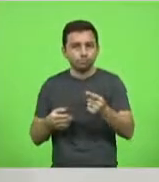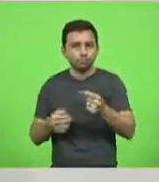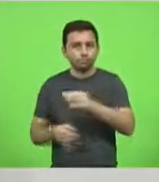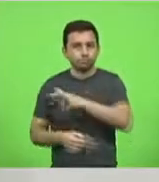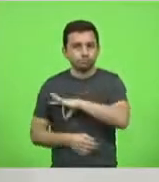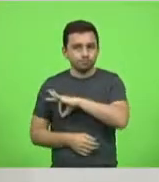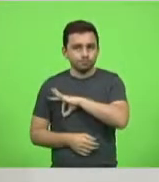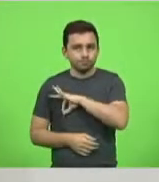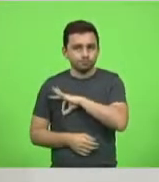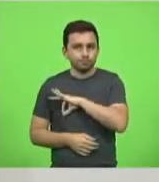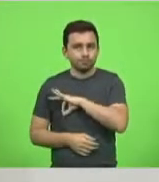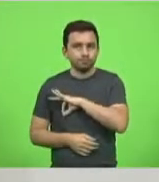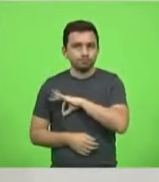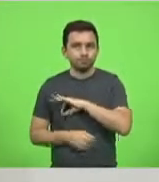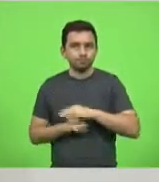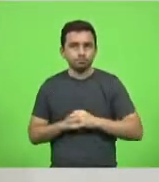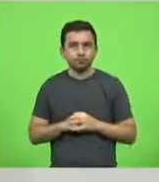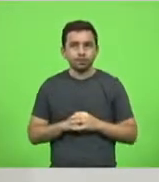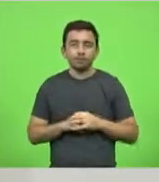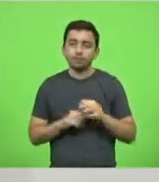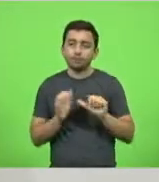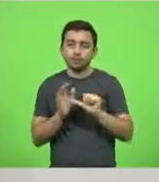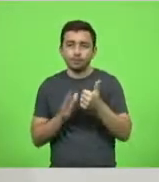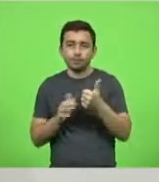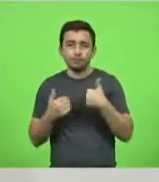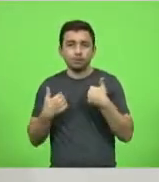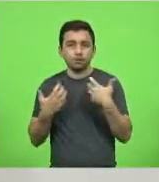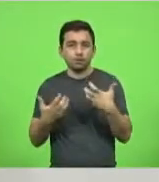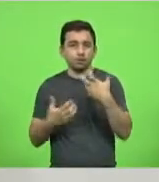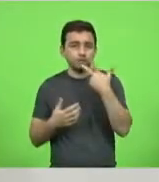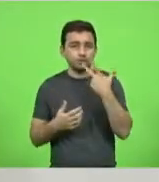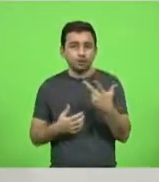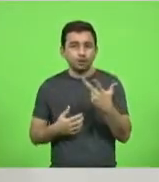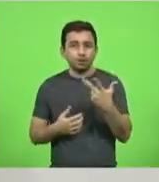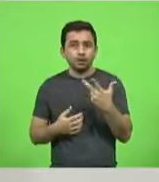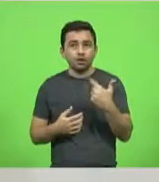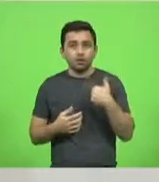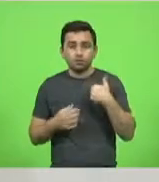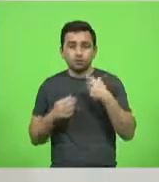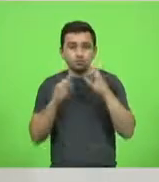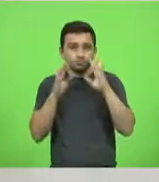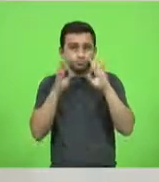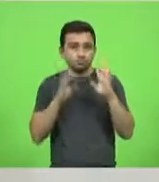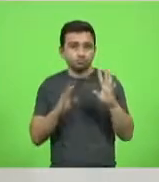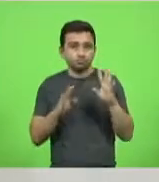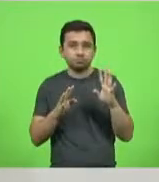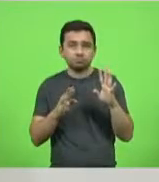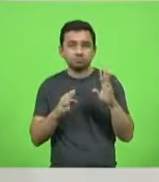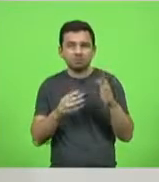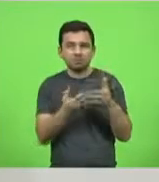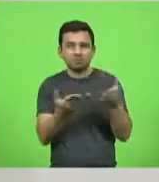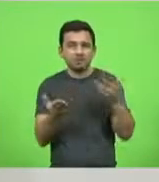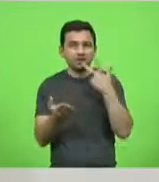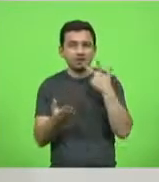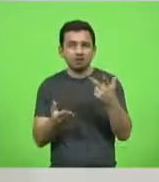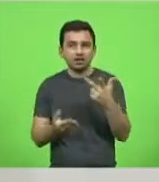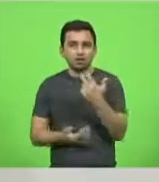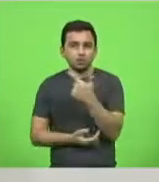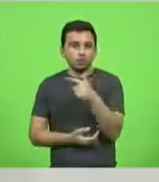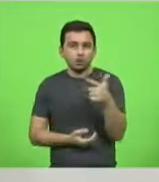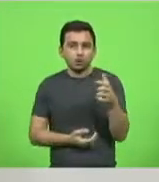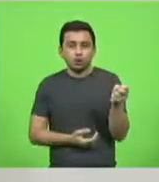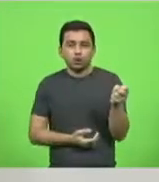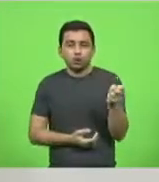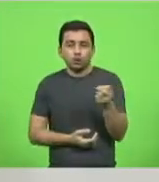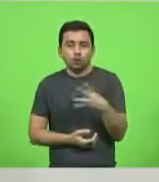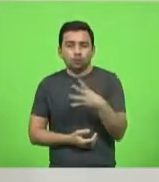gostaria de dizer que cada vez que eu escuto que não existe nova política e